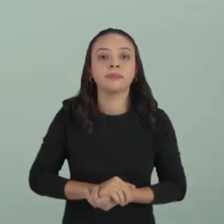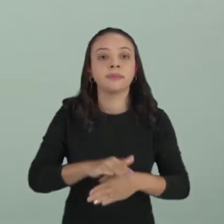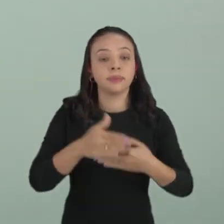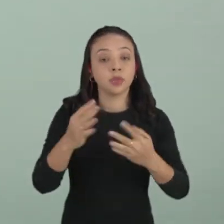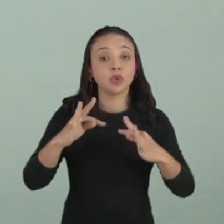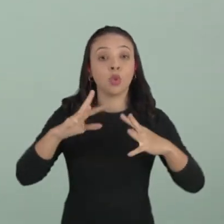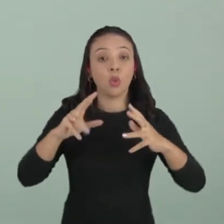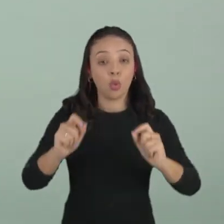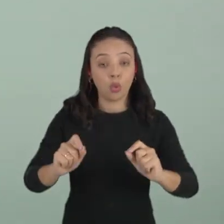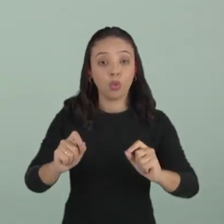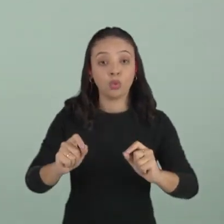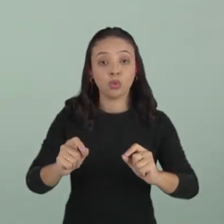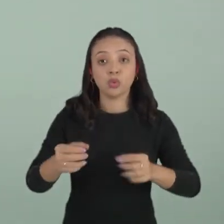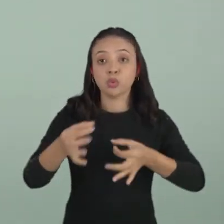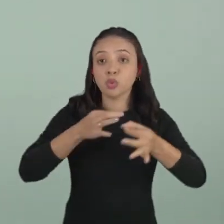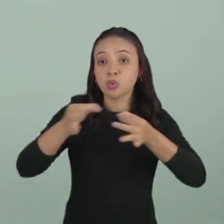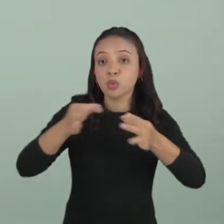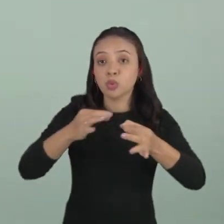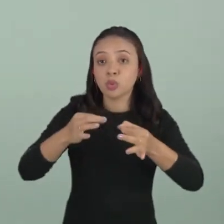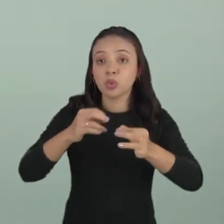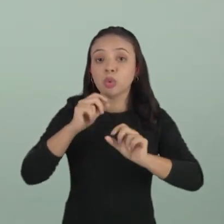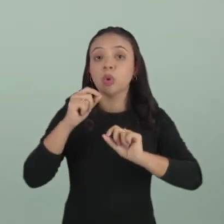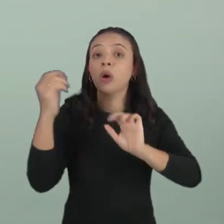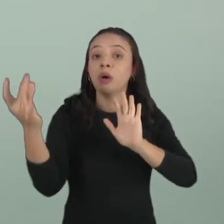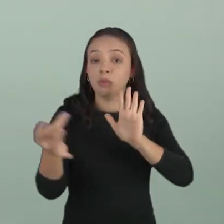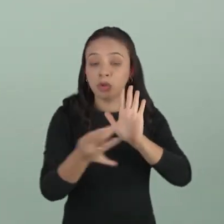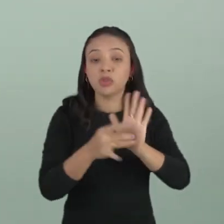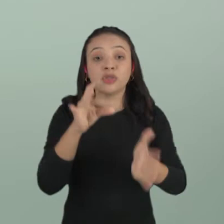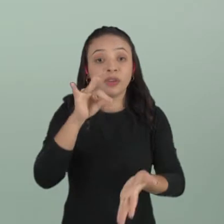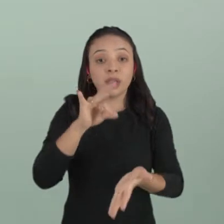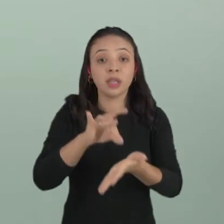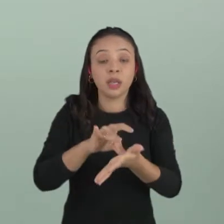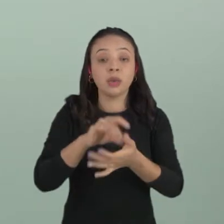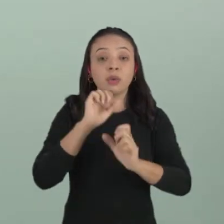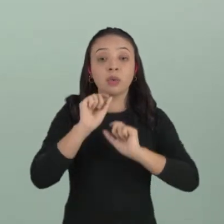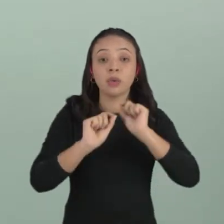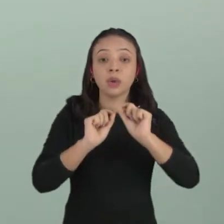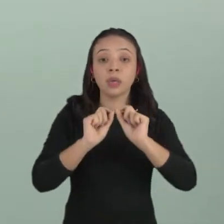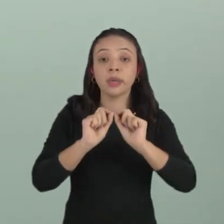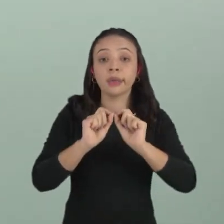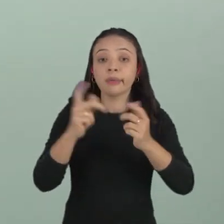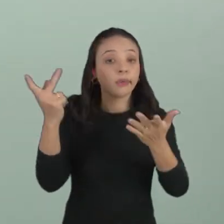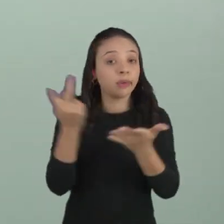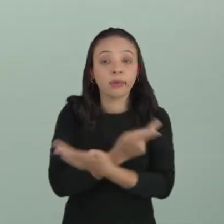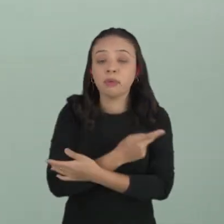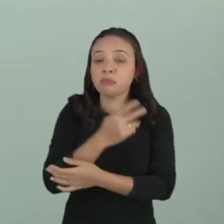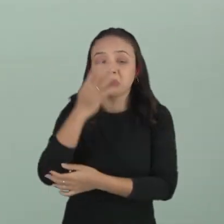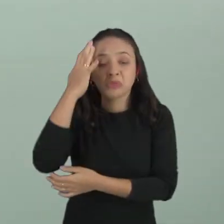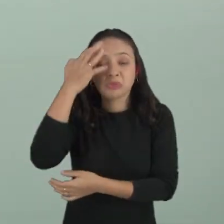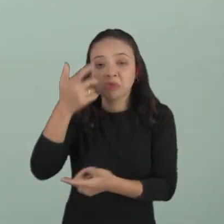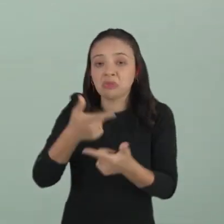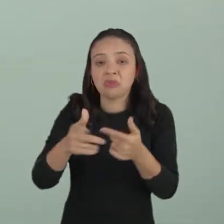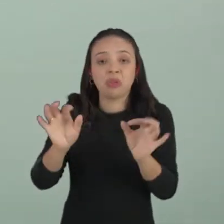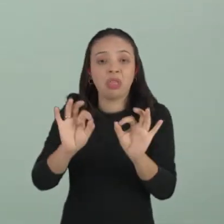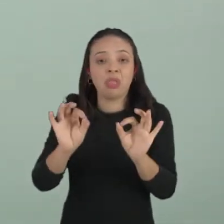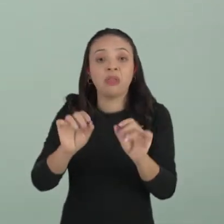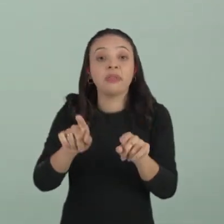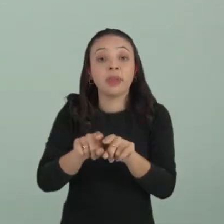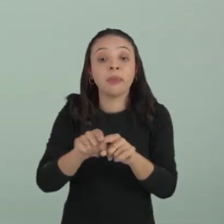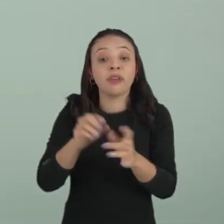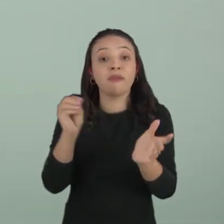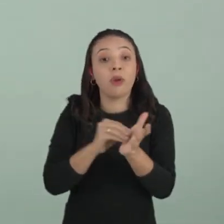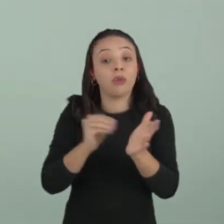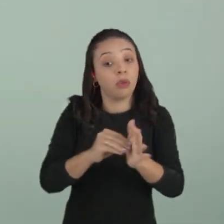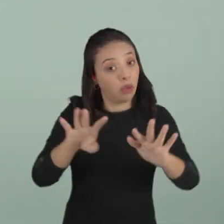argumentos são fatos que exemplificam que a situação não foi resolvida, nem recebeu a atenção